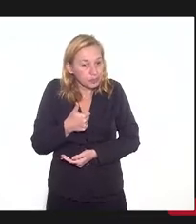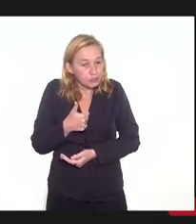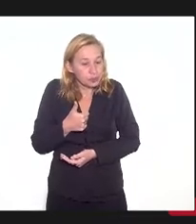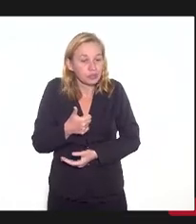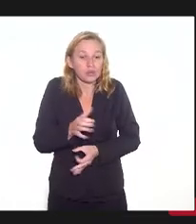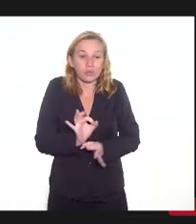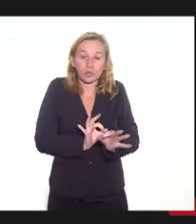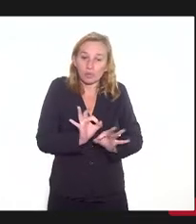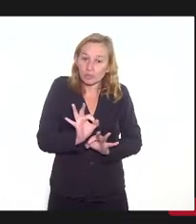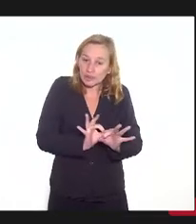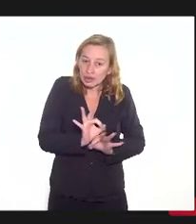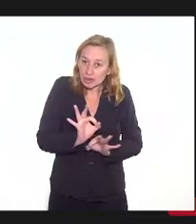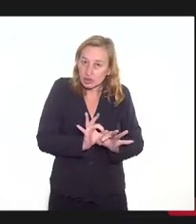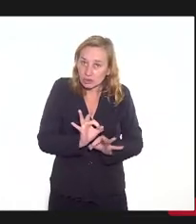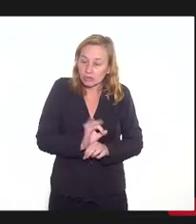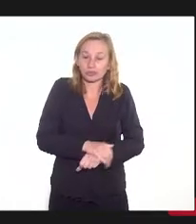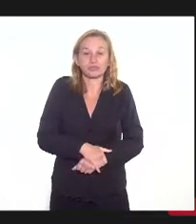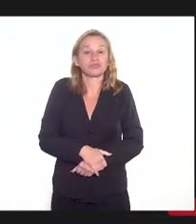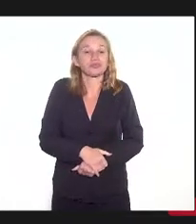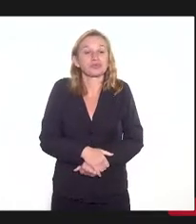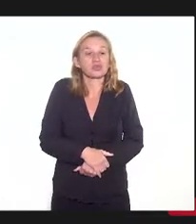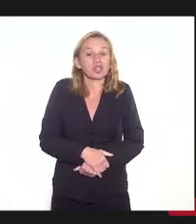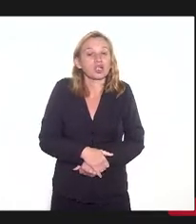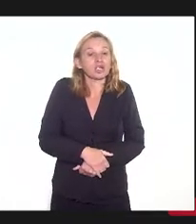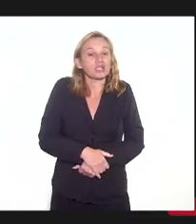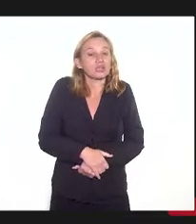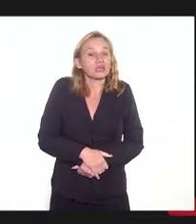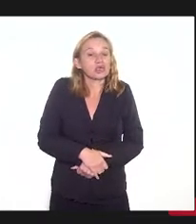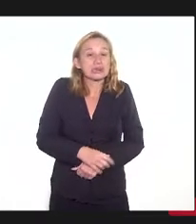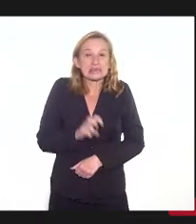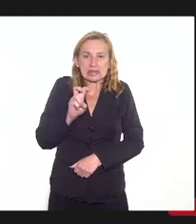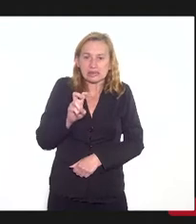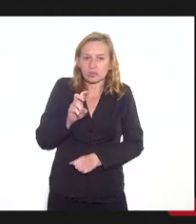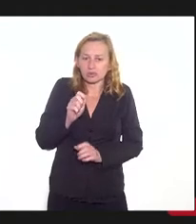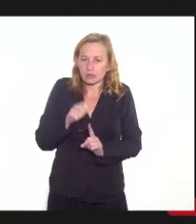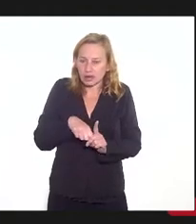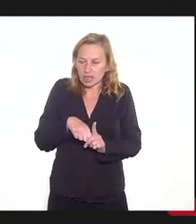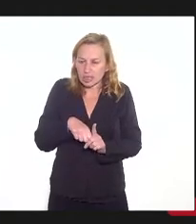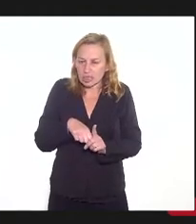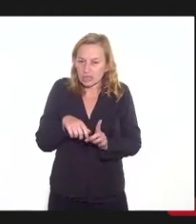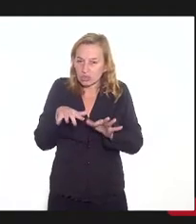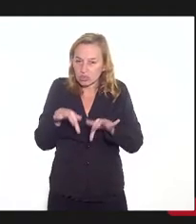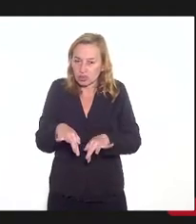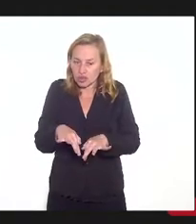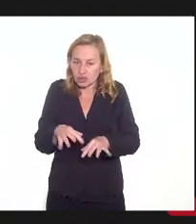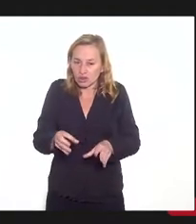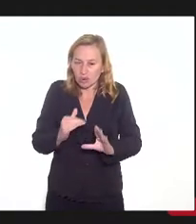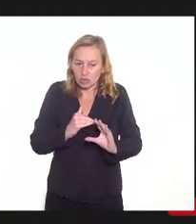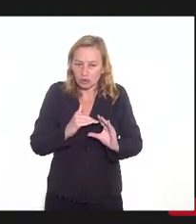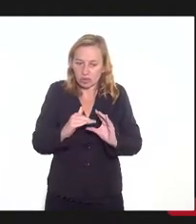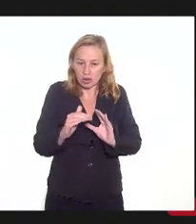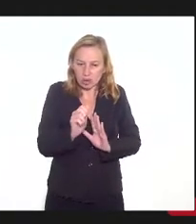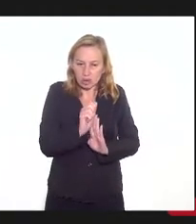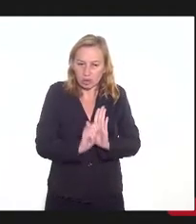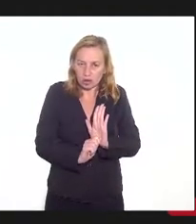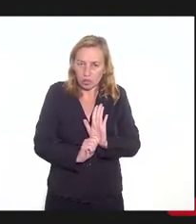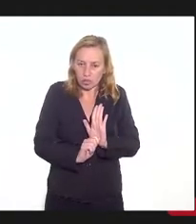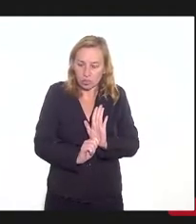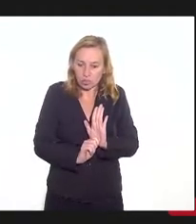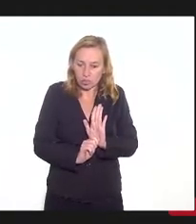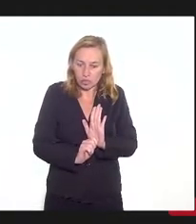plano, porque também a gente não fica cinco meses e ao final entrega um relatório para